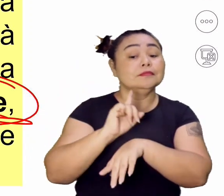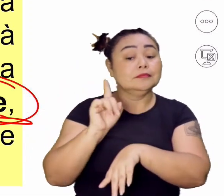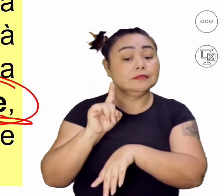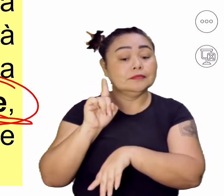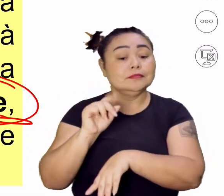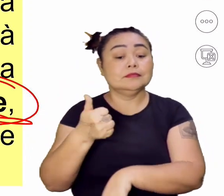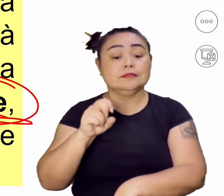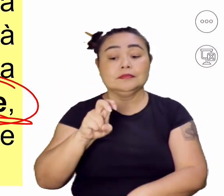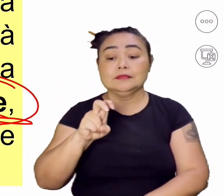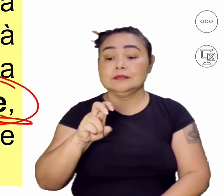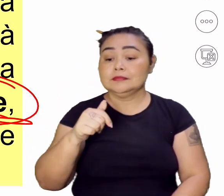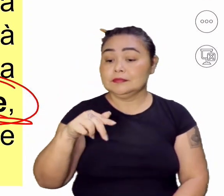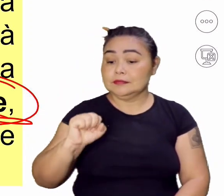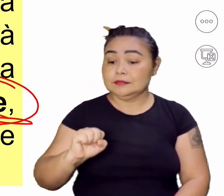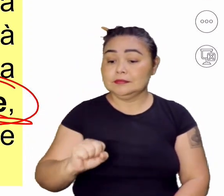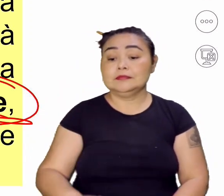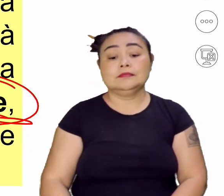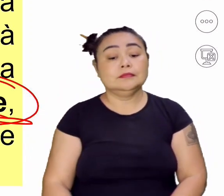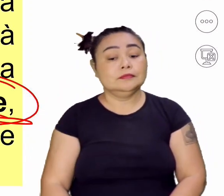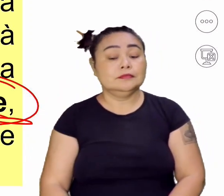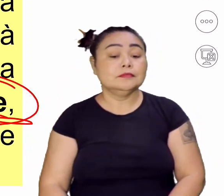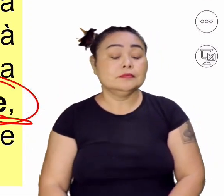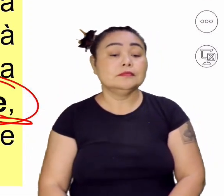1578, gente.